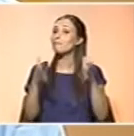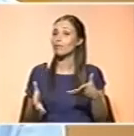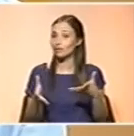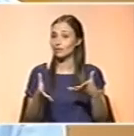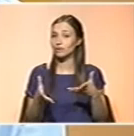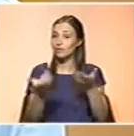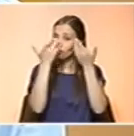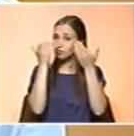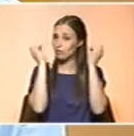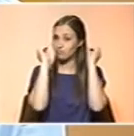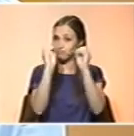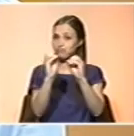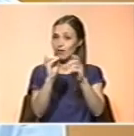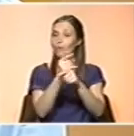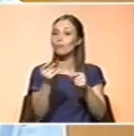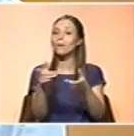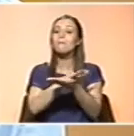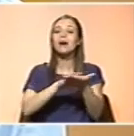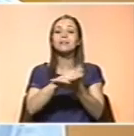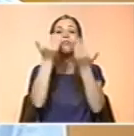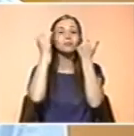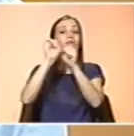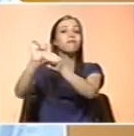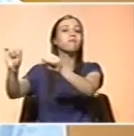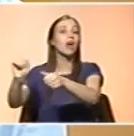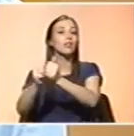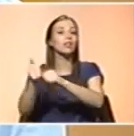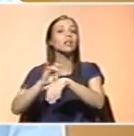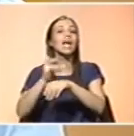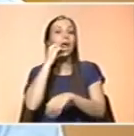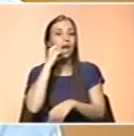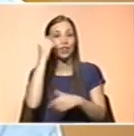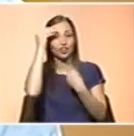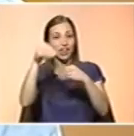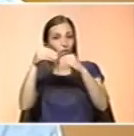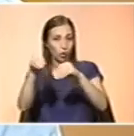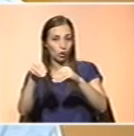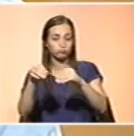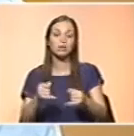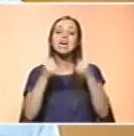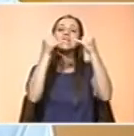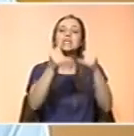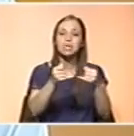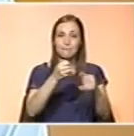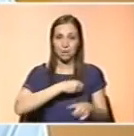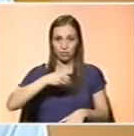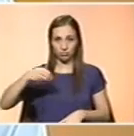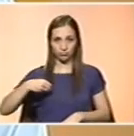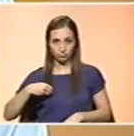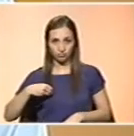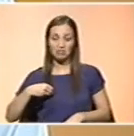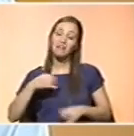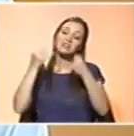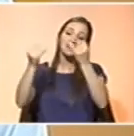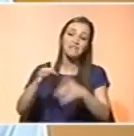enorme, porque as fontes de informação deles são o treinador, só depois o médico, a família ou